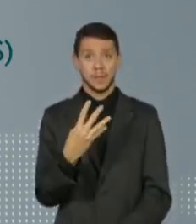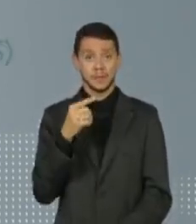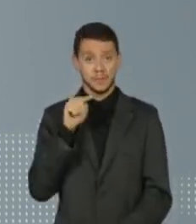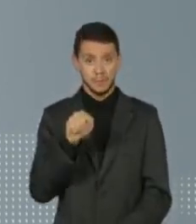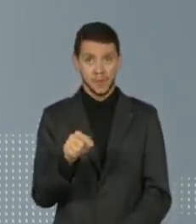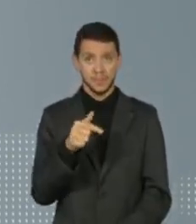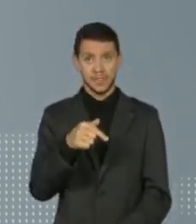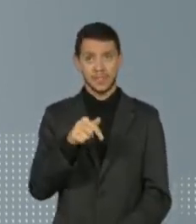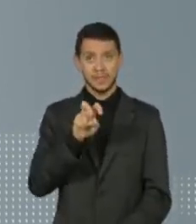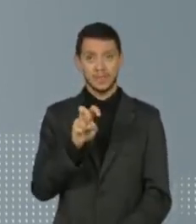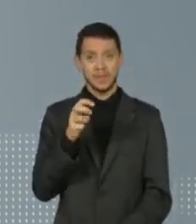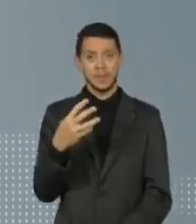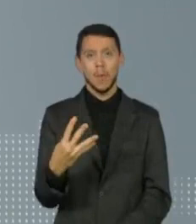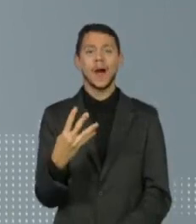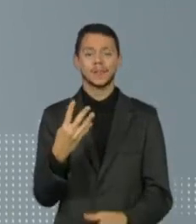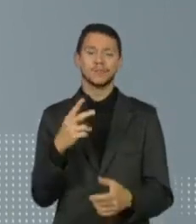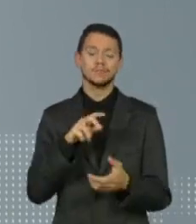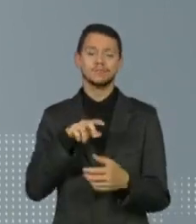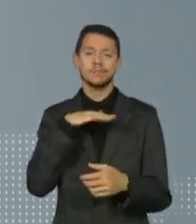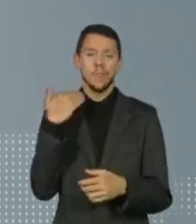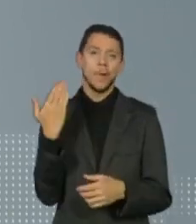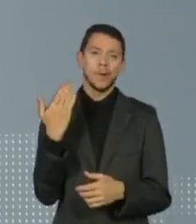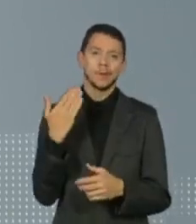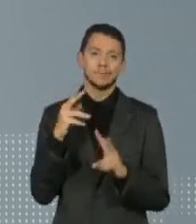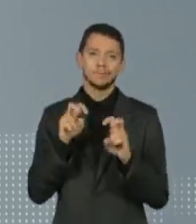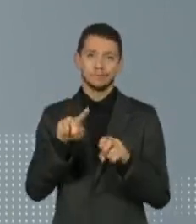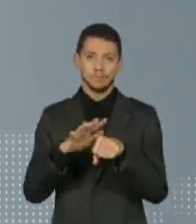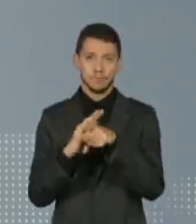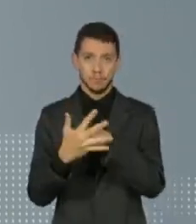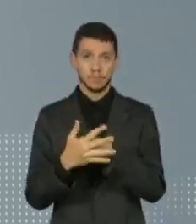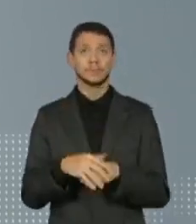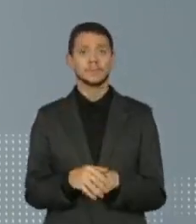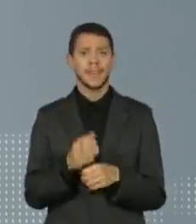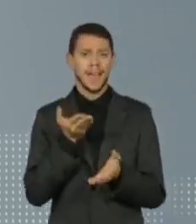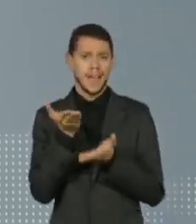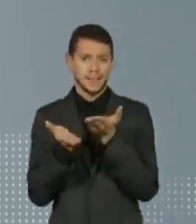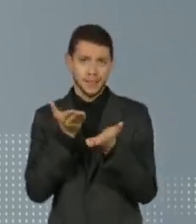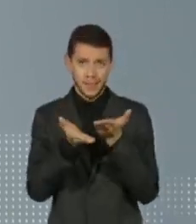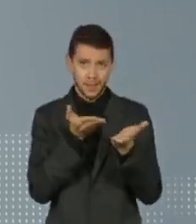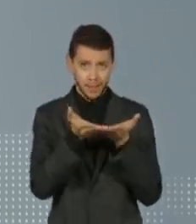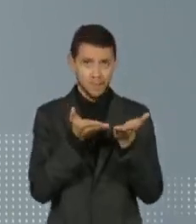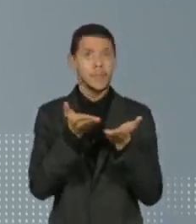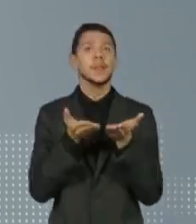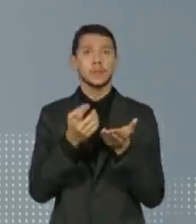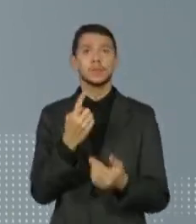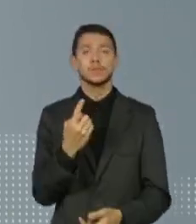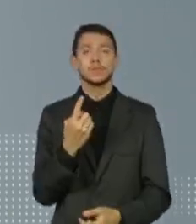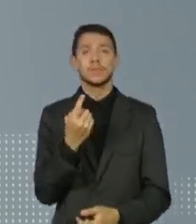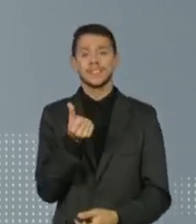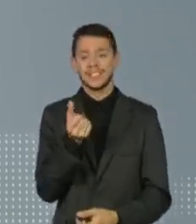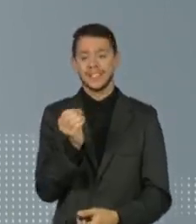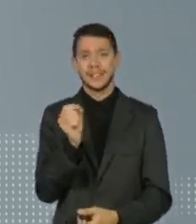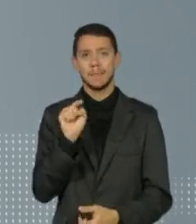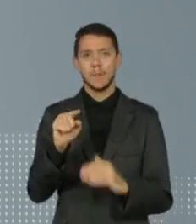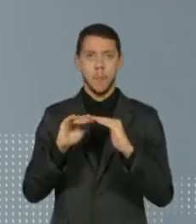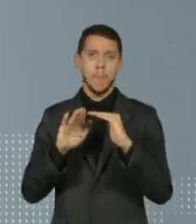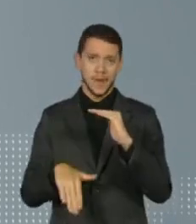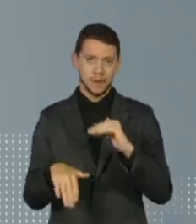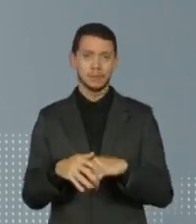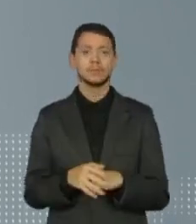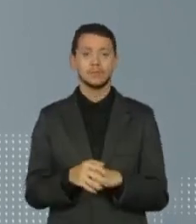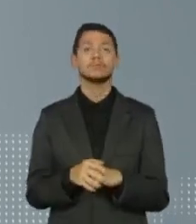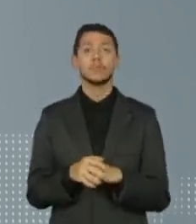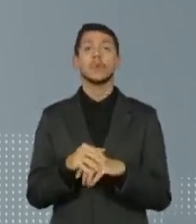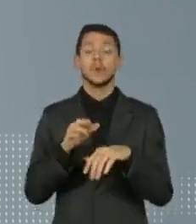vítimas. O número de pacientes em acompanhamento caiu para menos de 160 mil e os recuperados